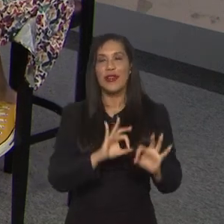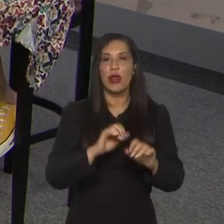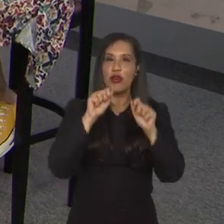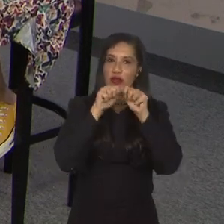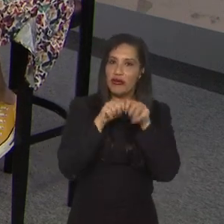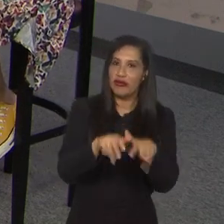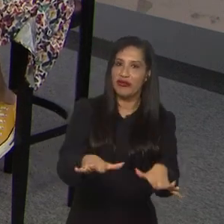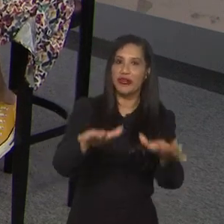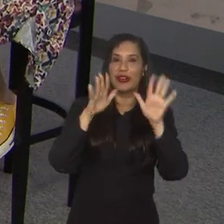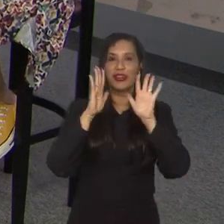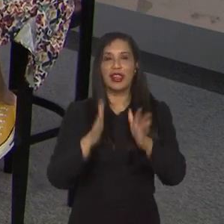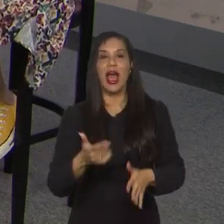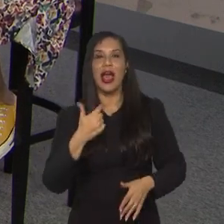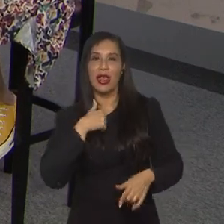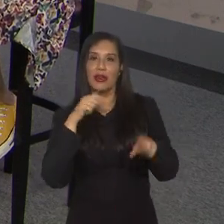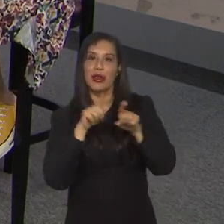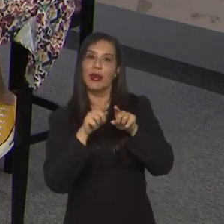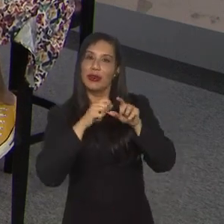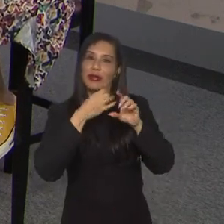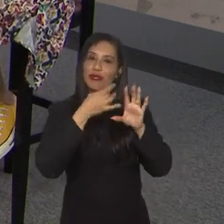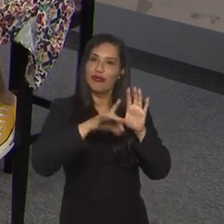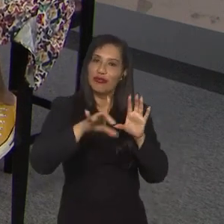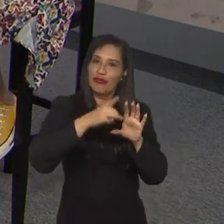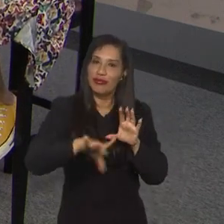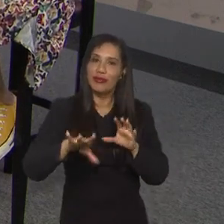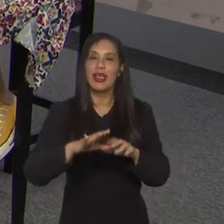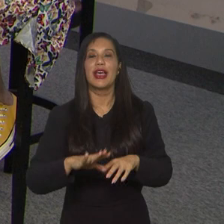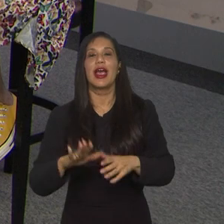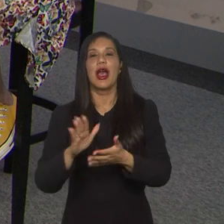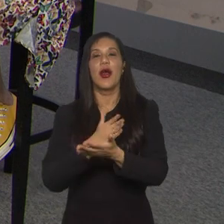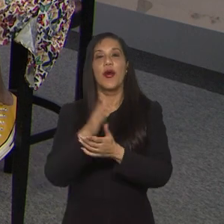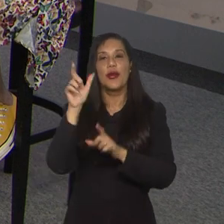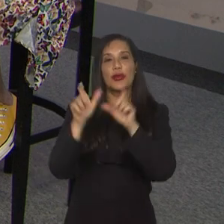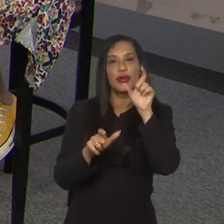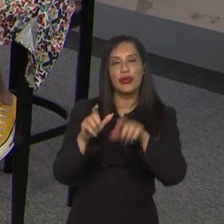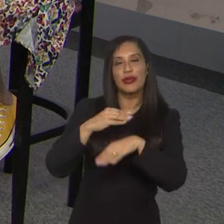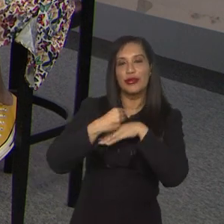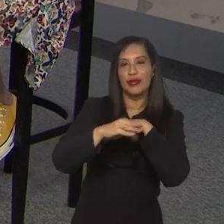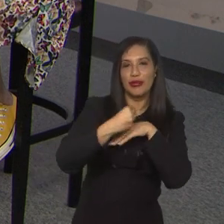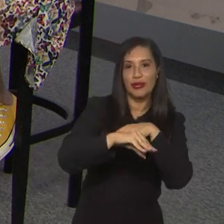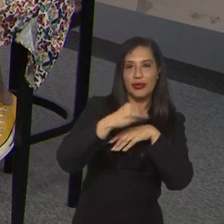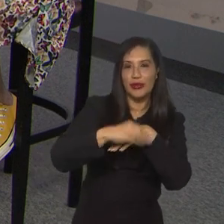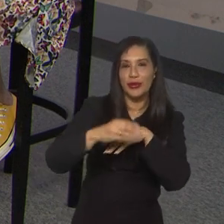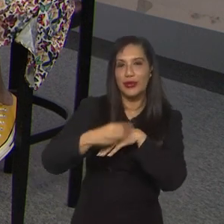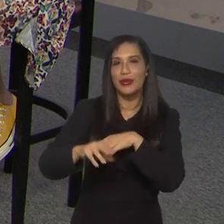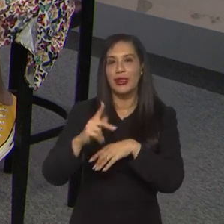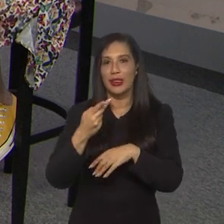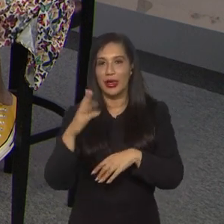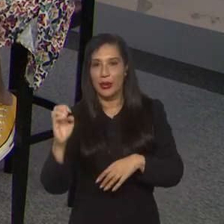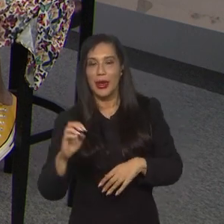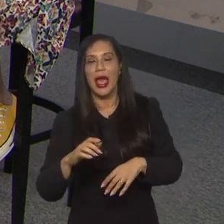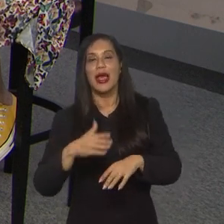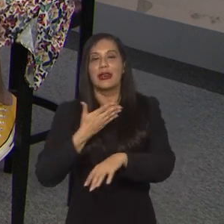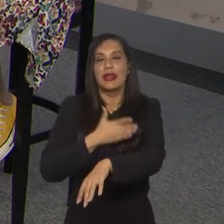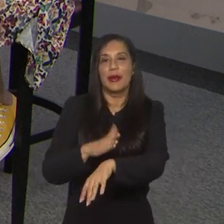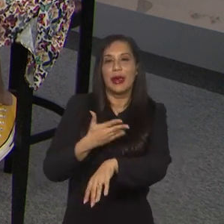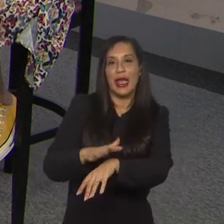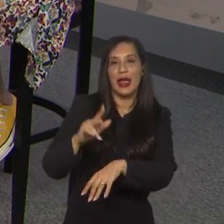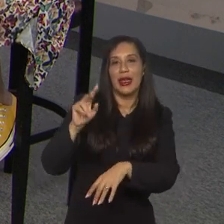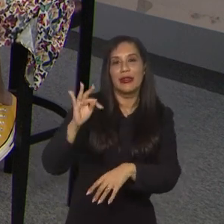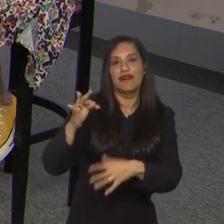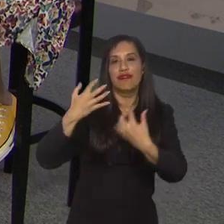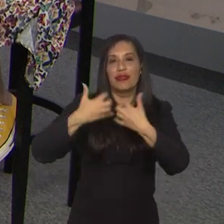repercutiu demais. Eu mesma repercuti isso com algumas jogadoras nessa pré-temporada lá na Granja Comari, e